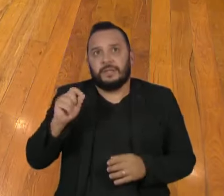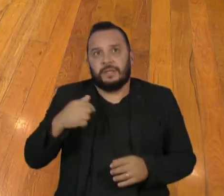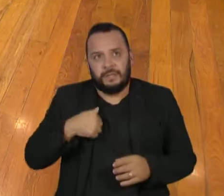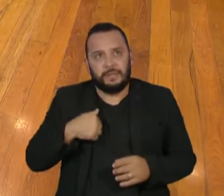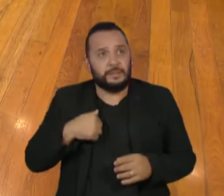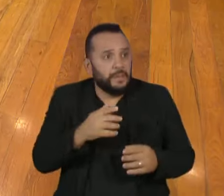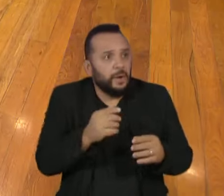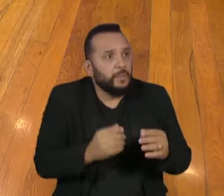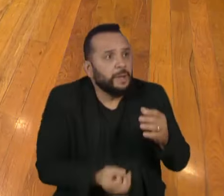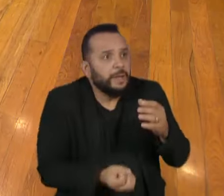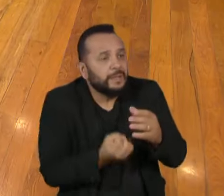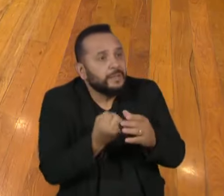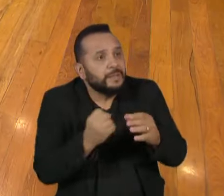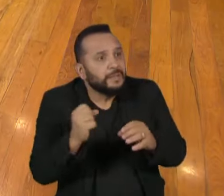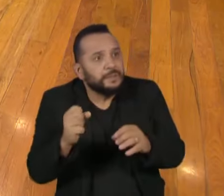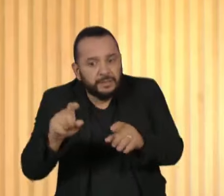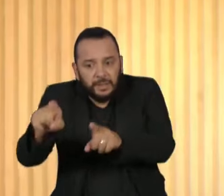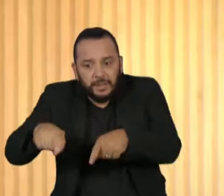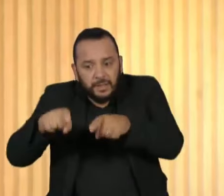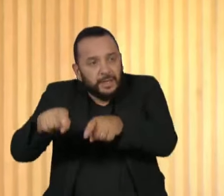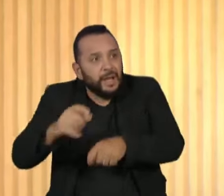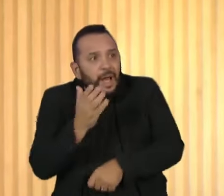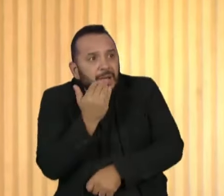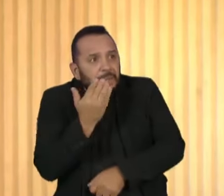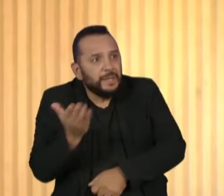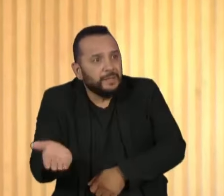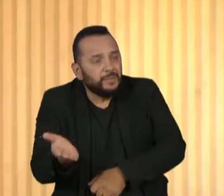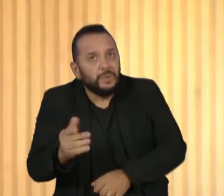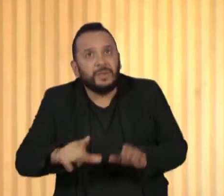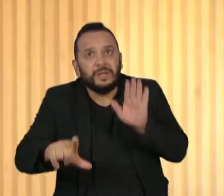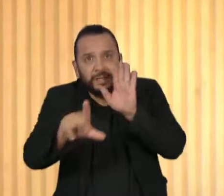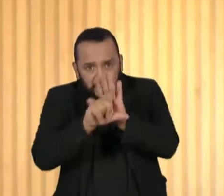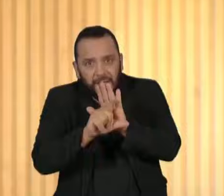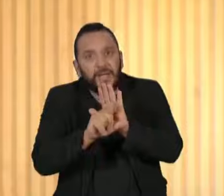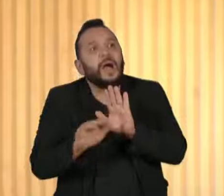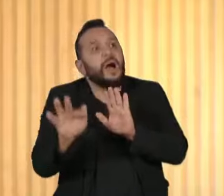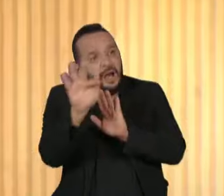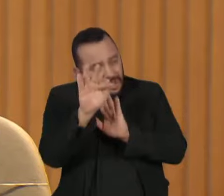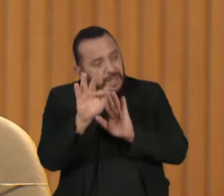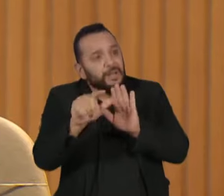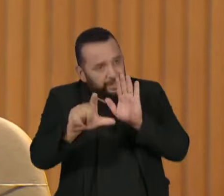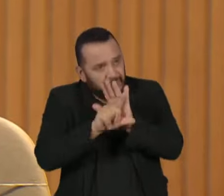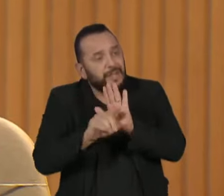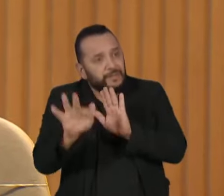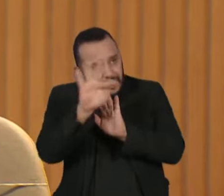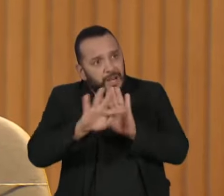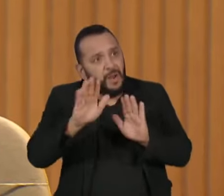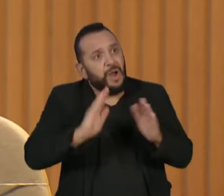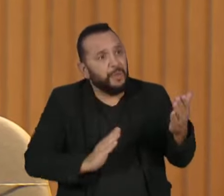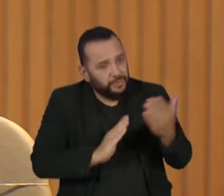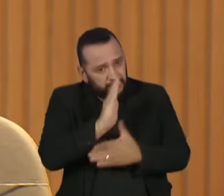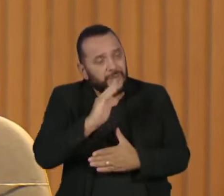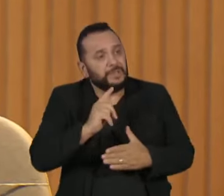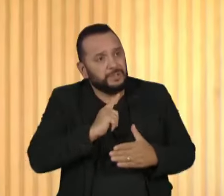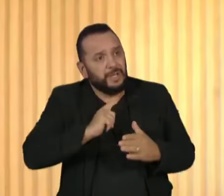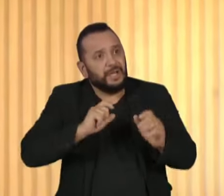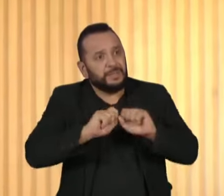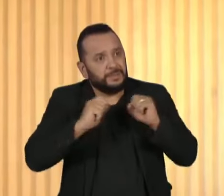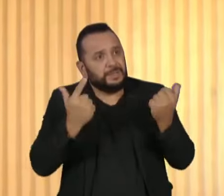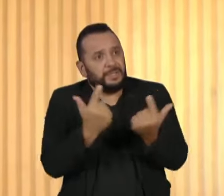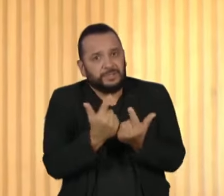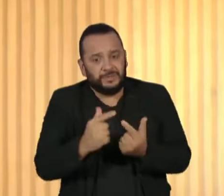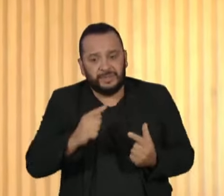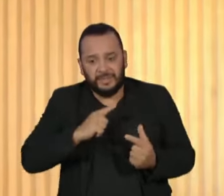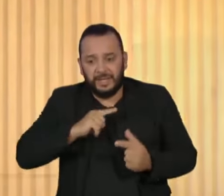de alimentos. Para a produção de alimentos. É isso que está lá no texto da legislação que foi aprovada na Assembleia Legislativa. Reservação de água em área de